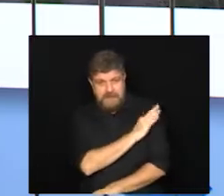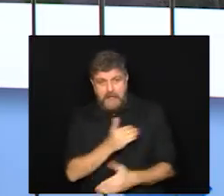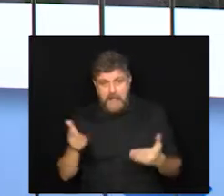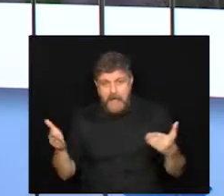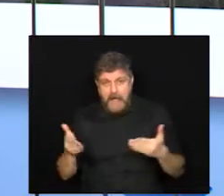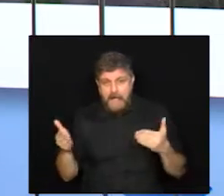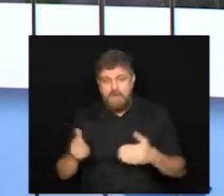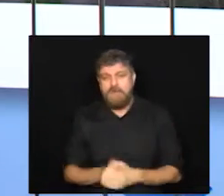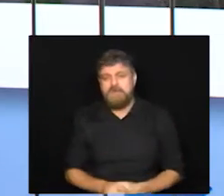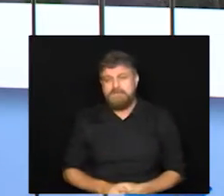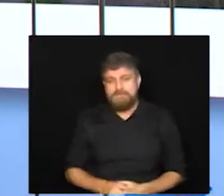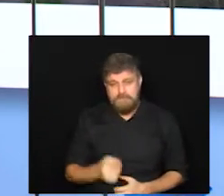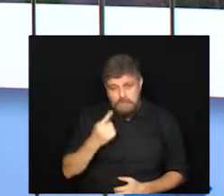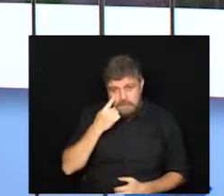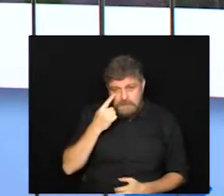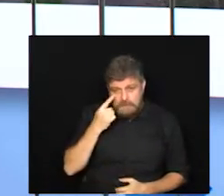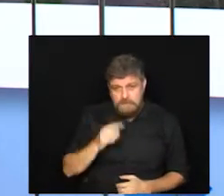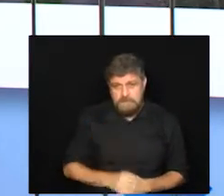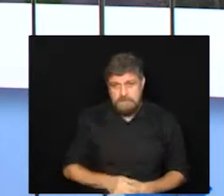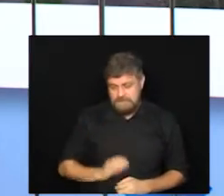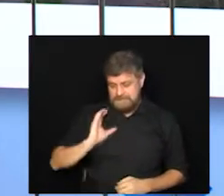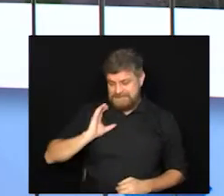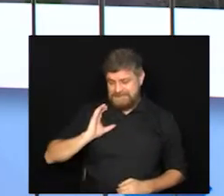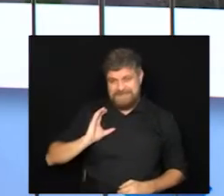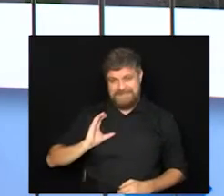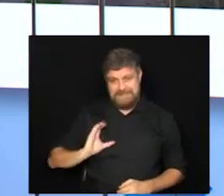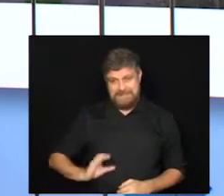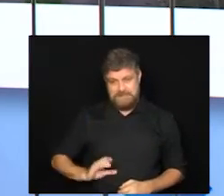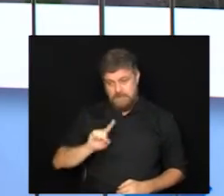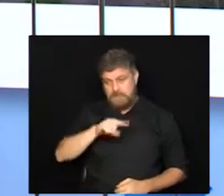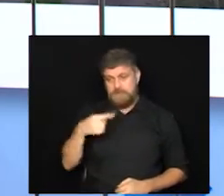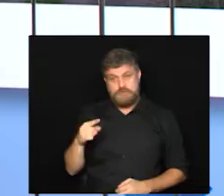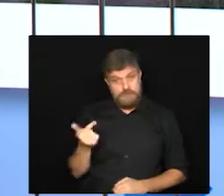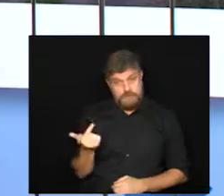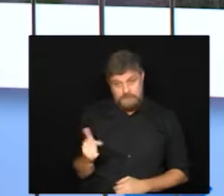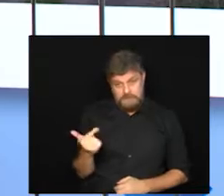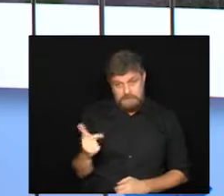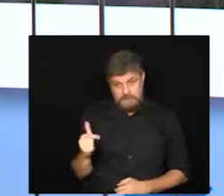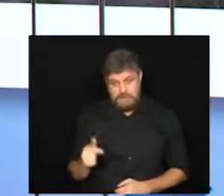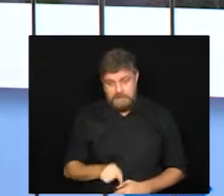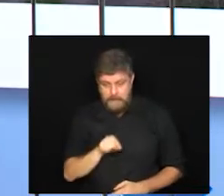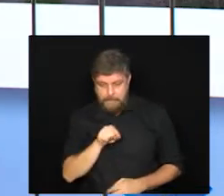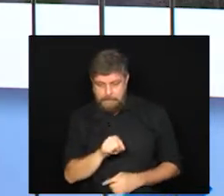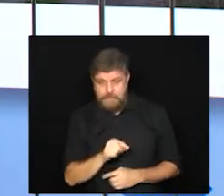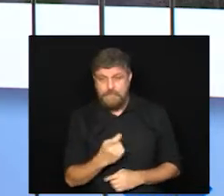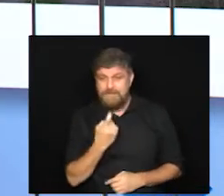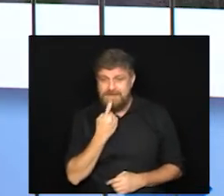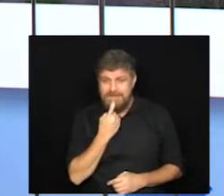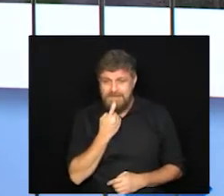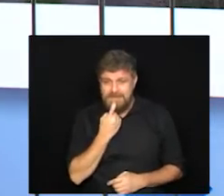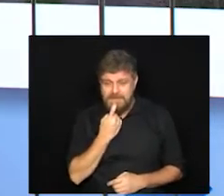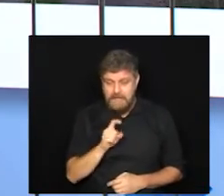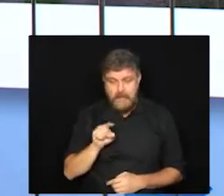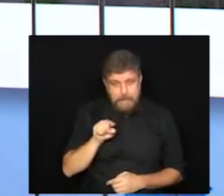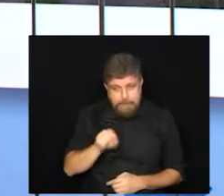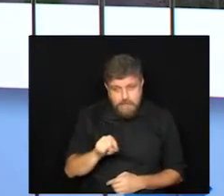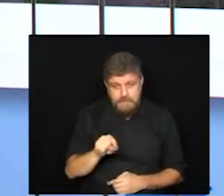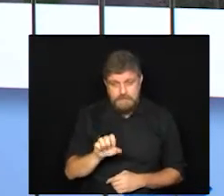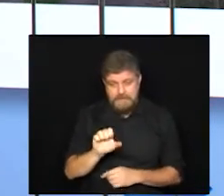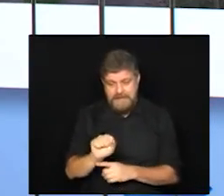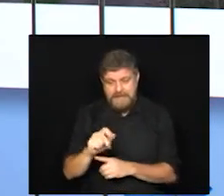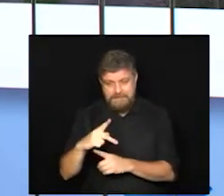qual é o portal, olha, cidadal, sem o tio em cima, ponto, campinas, ponto,